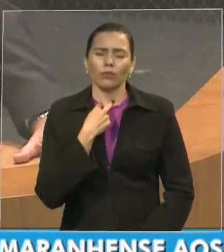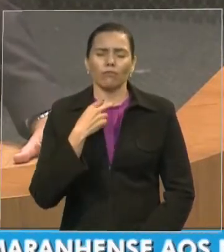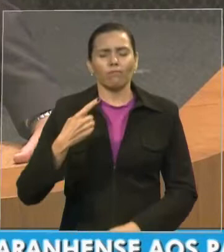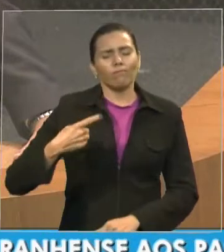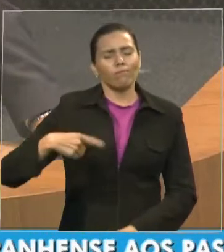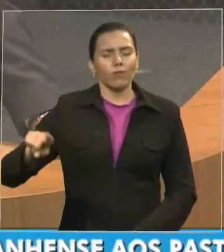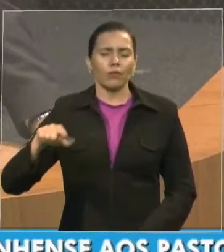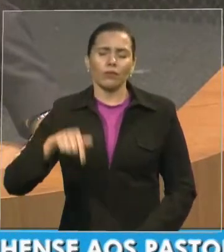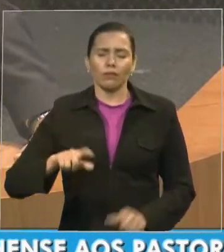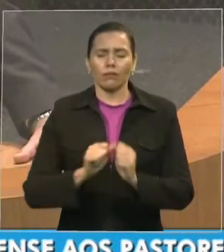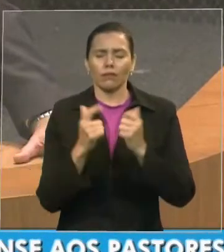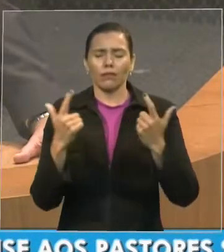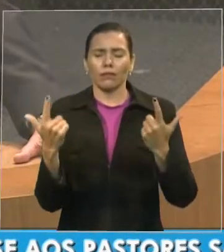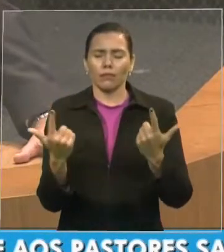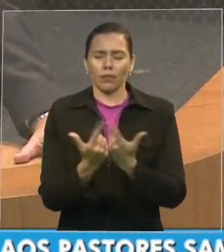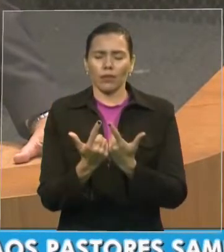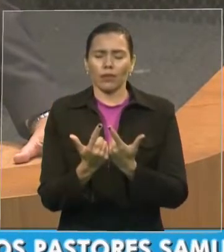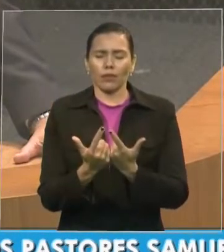plenário